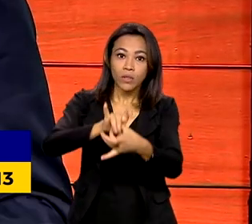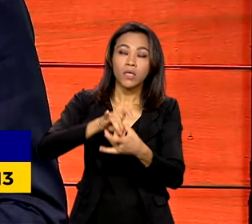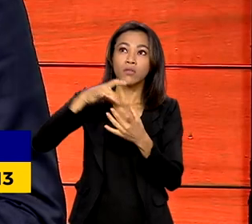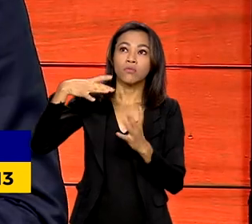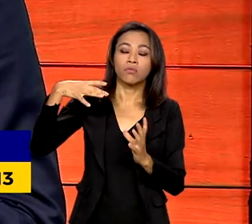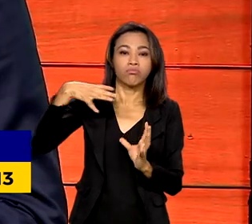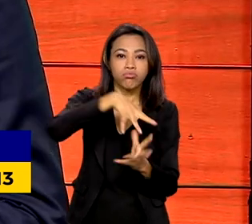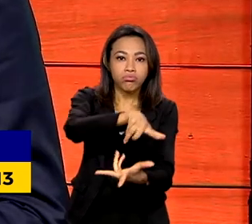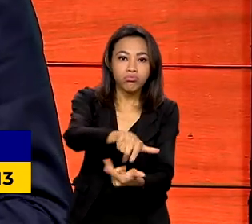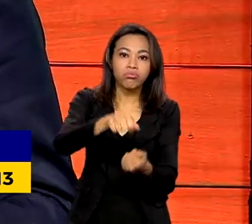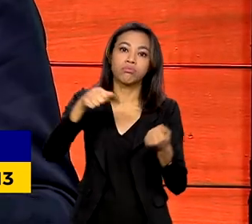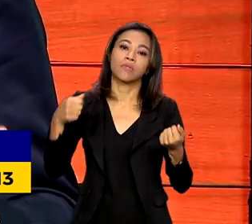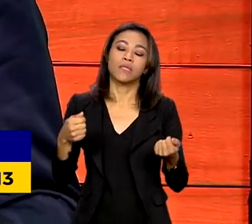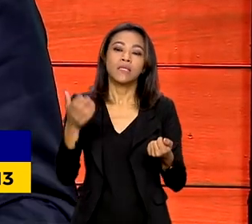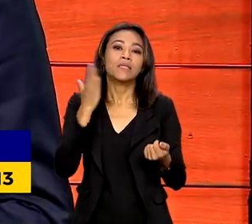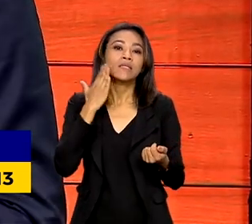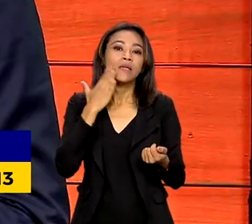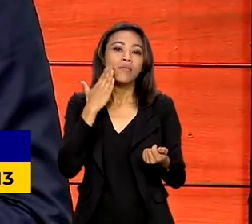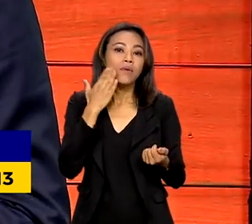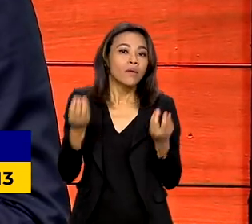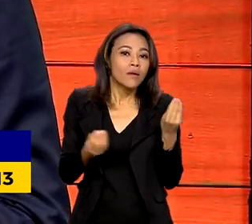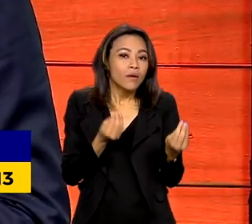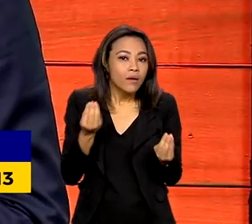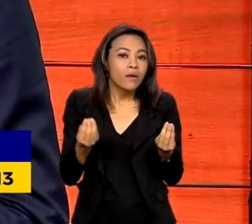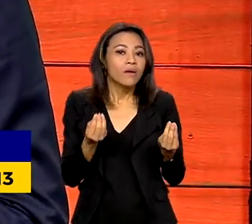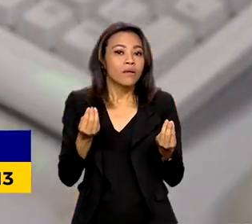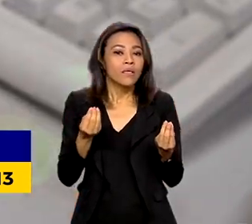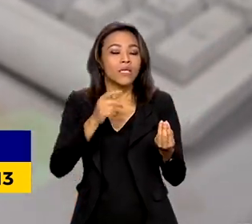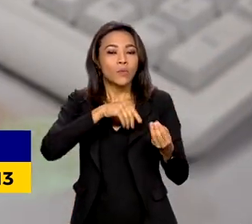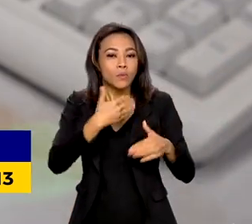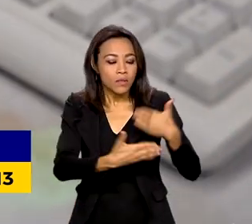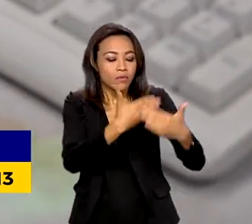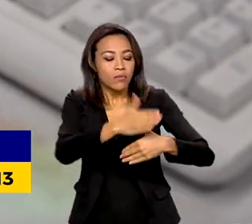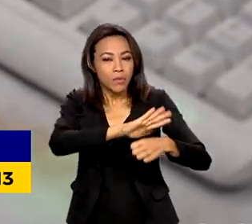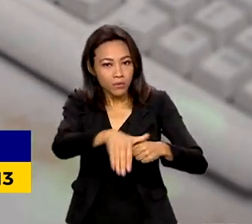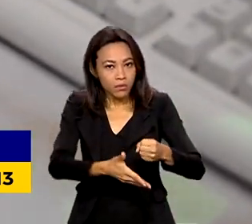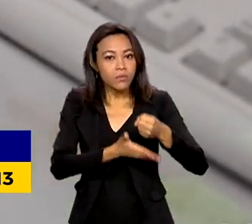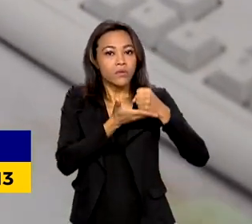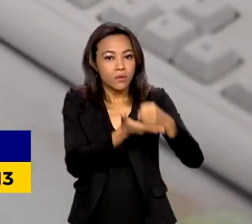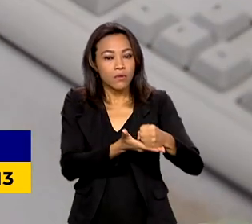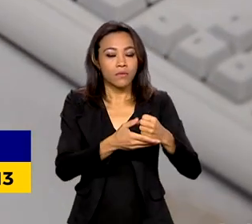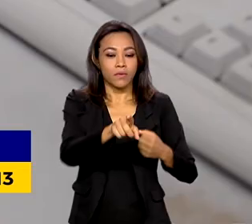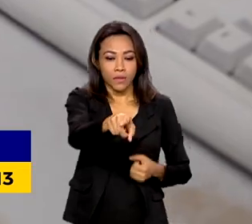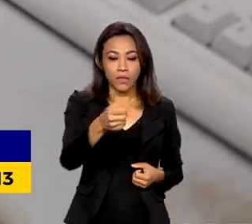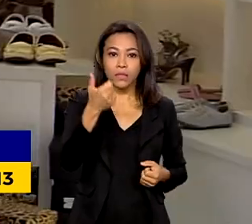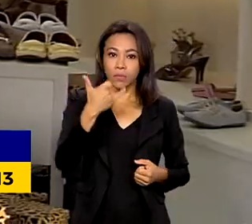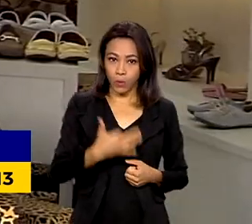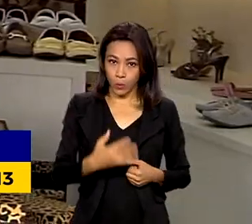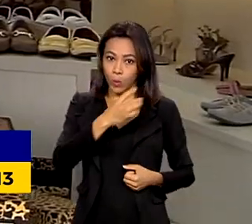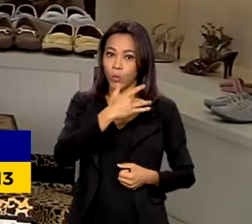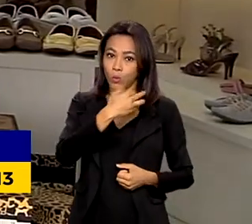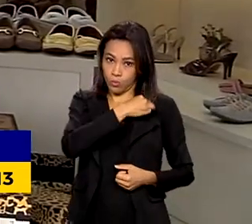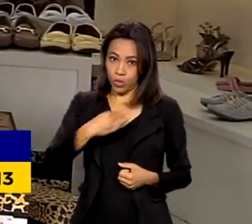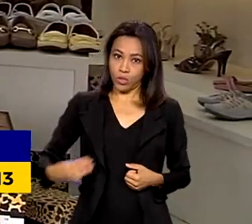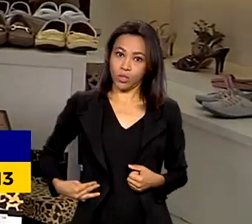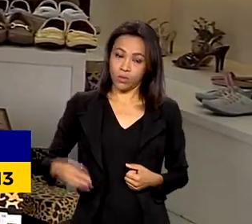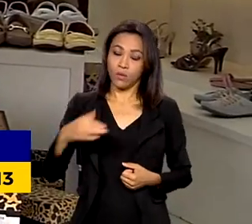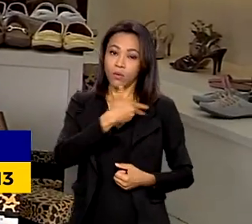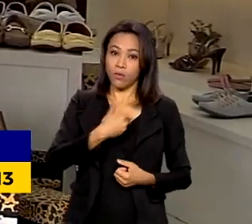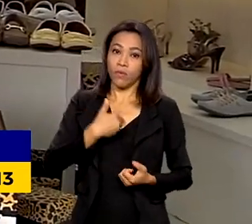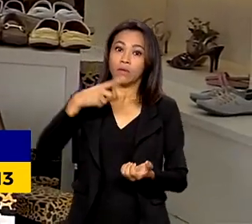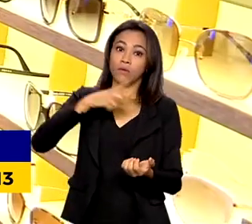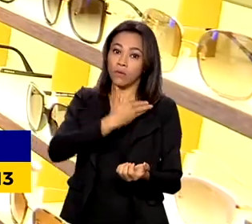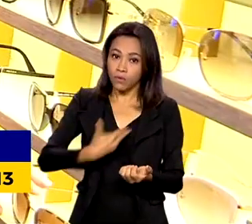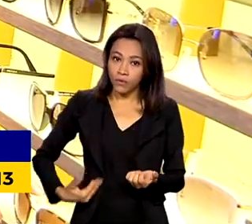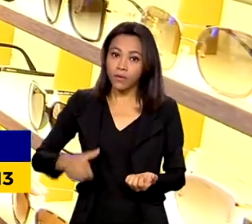garantir as condições de crescimento sustentável. Fernando Haddad lembrou que o governo tem um compromisso de crescer